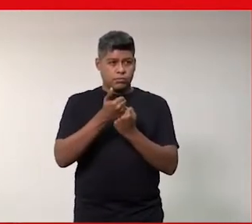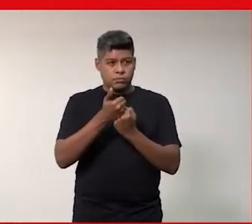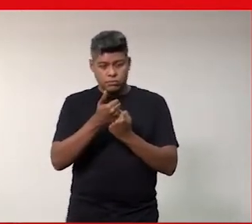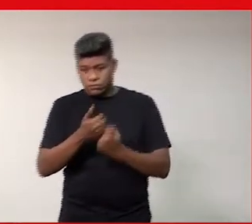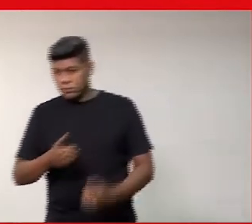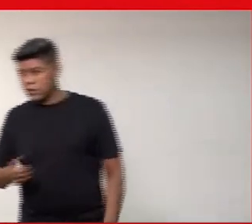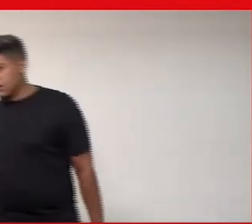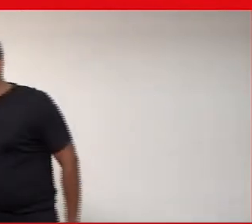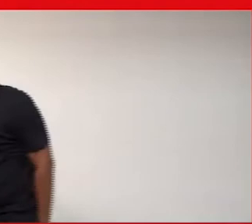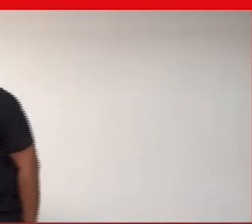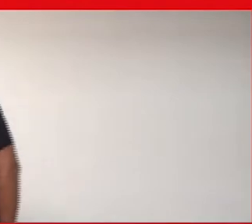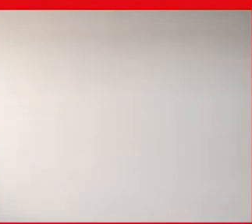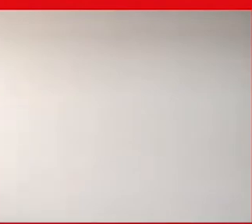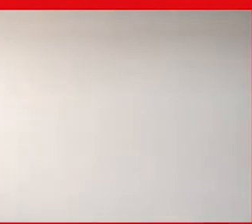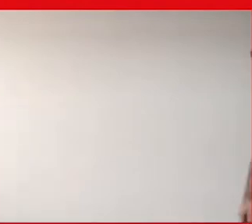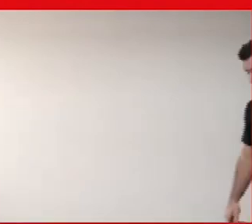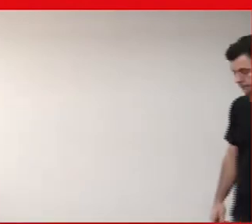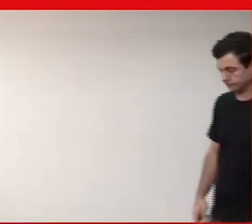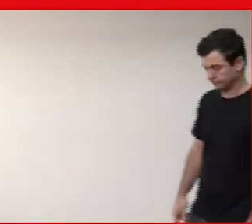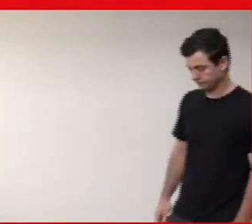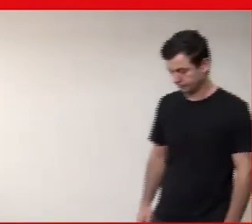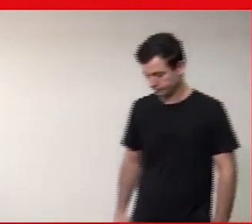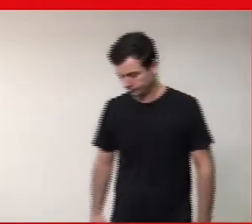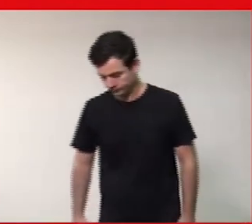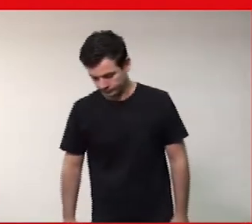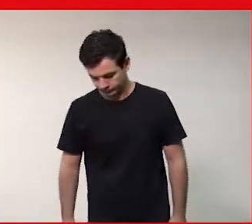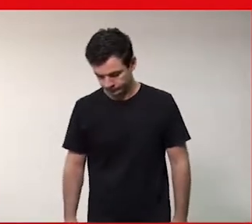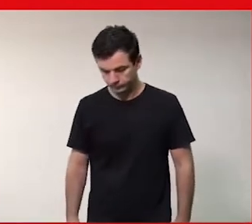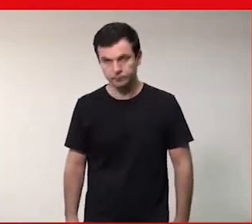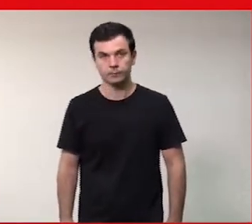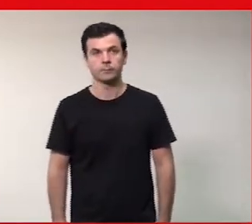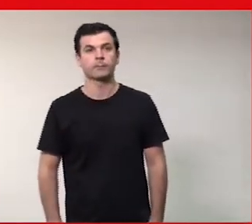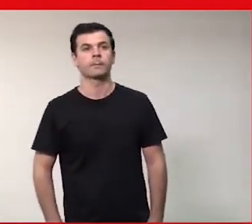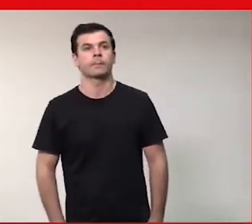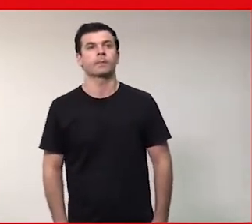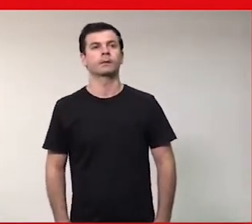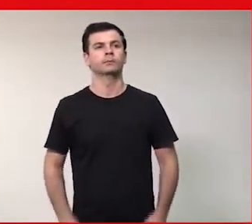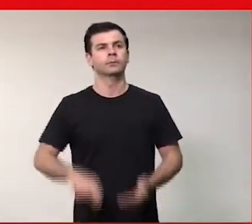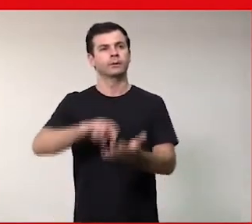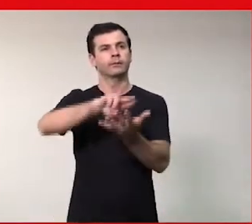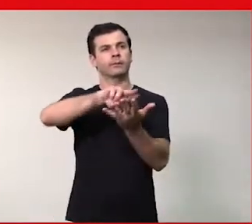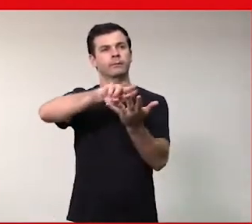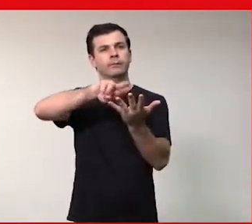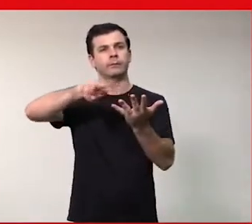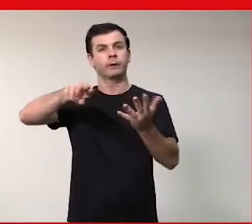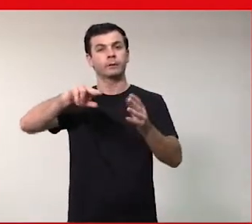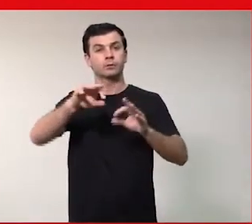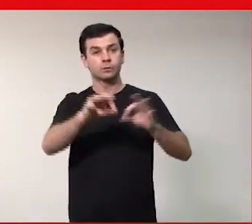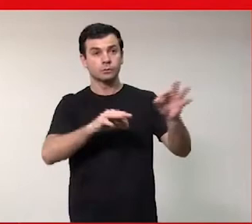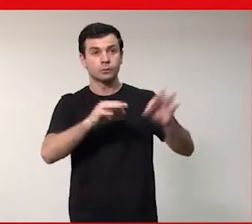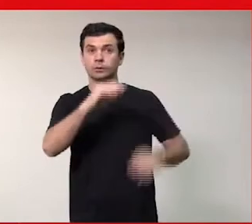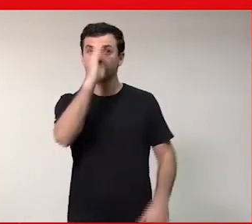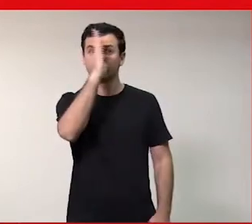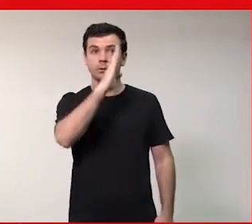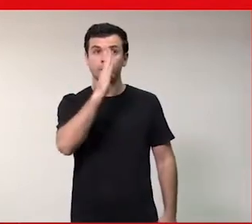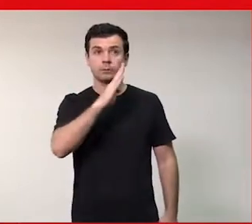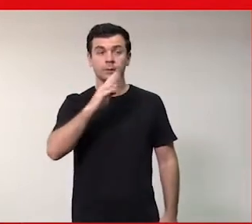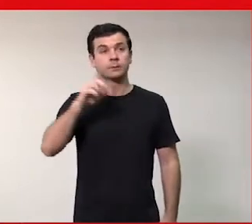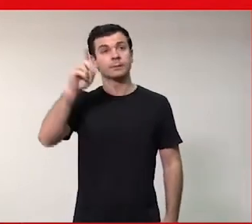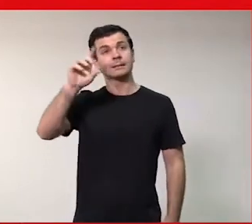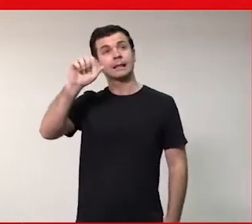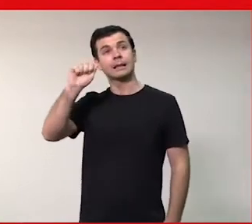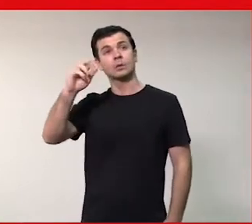a gente percebe que tem projetos parceiros em todo o Brasil, menos no Acre. Então, se alguém do Acre tivermos assistido, nos